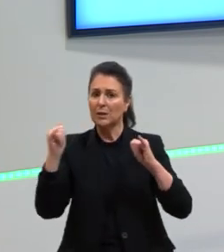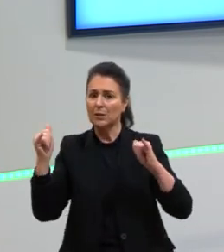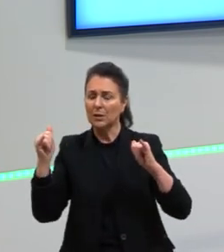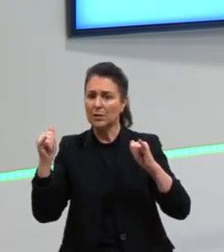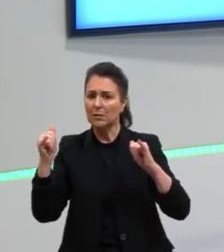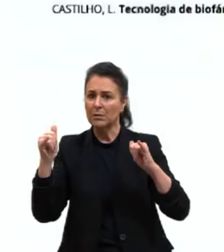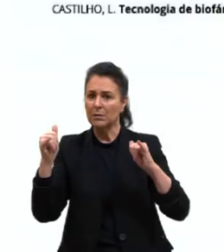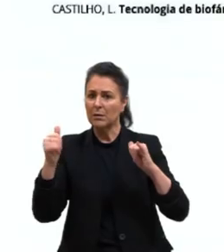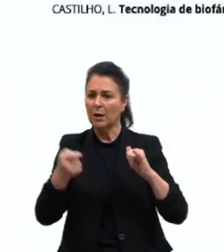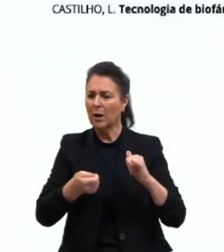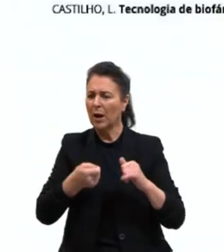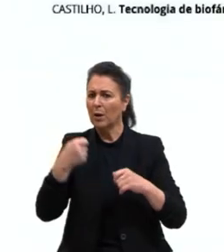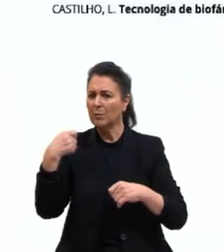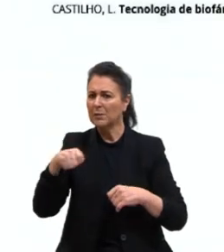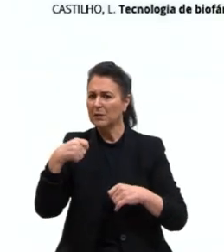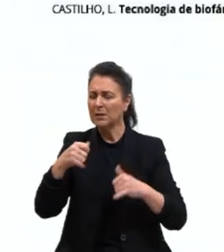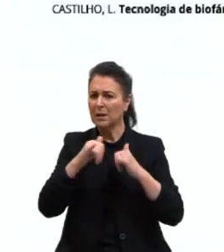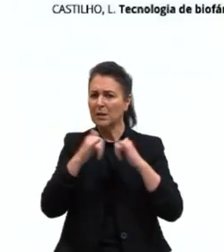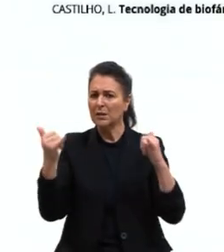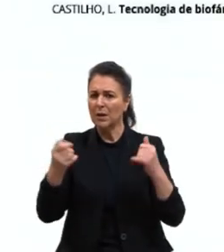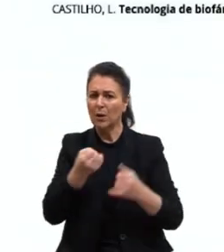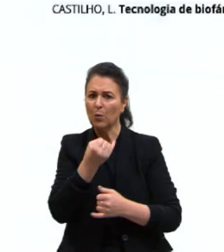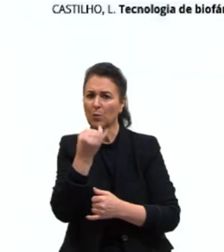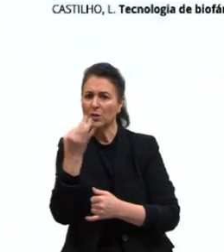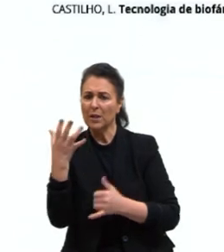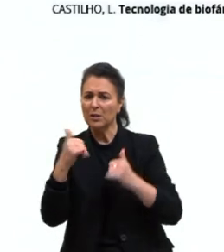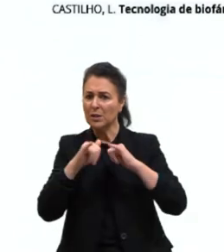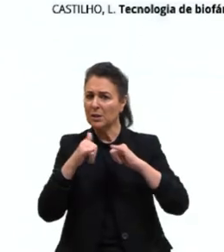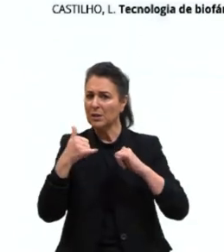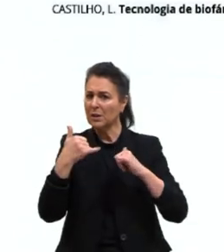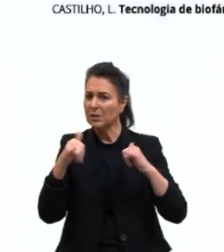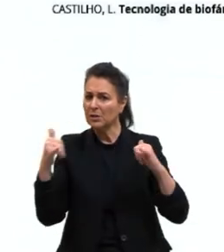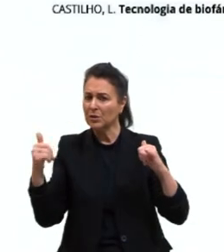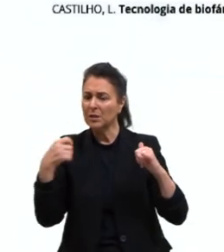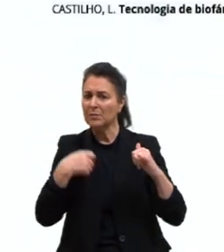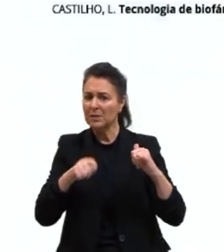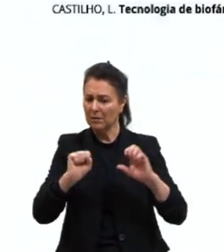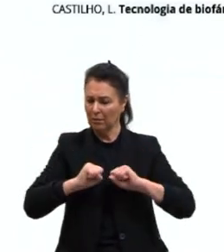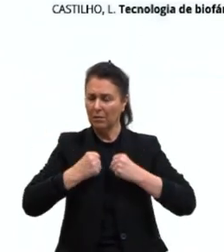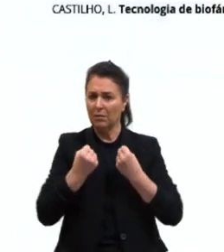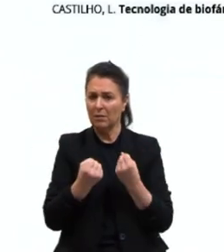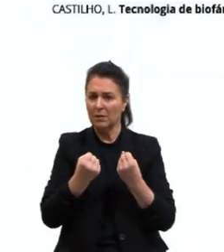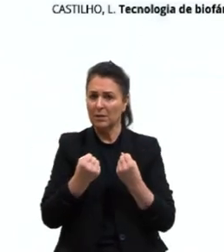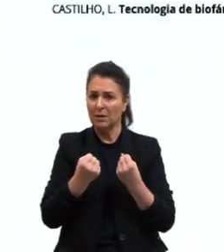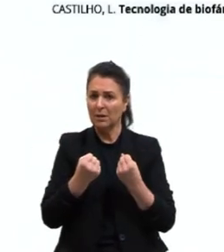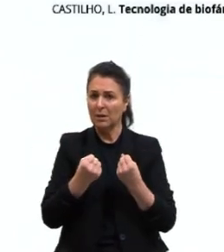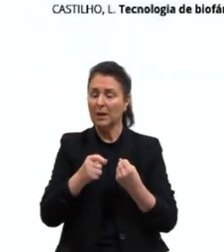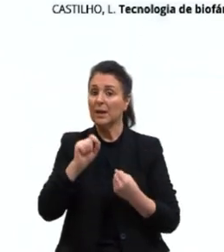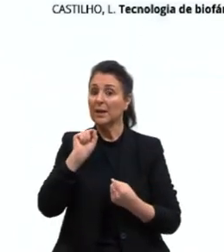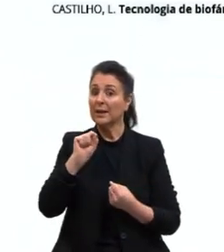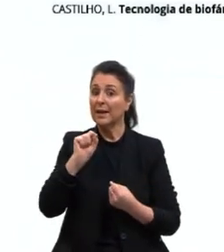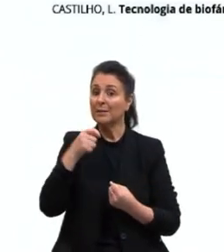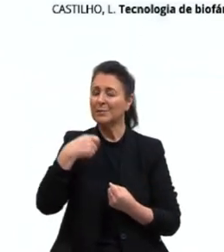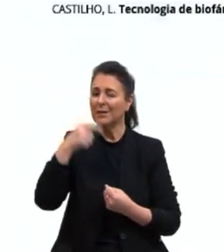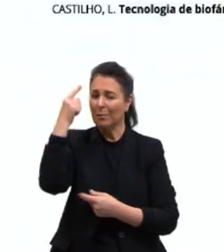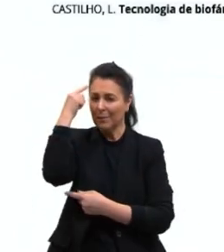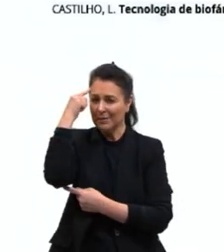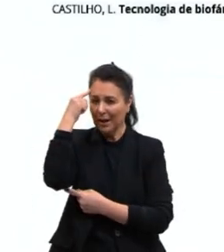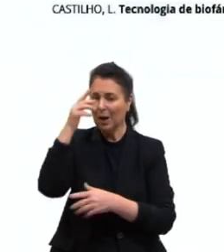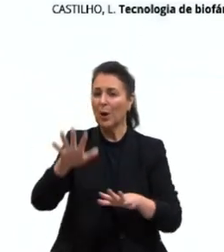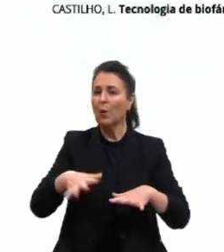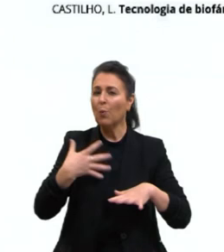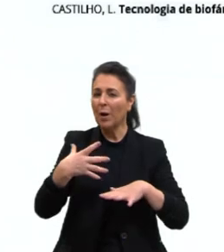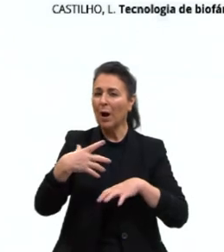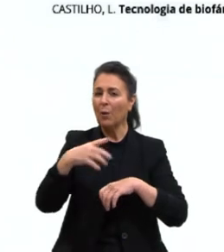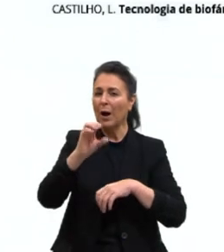células? Falando em energia, então, energia, energia, quem é que a gente tem que pensar? Qual é a organela que a